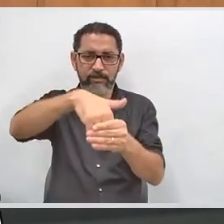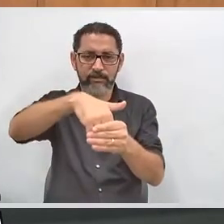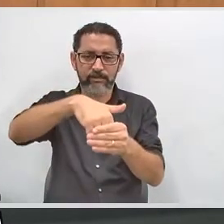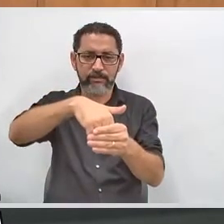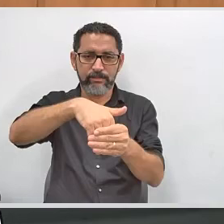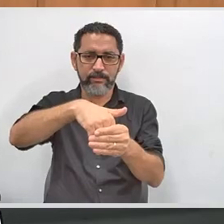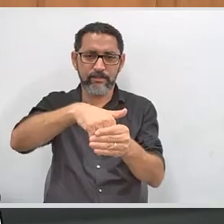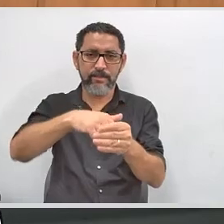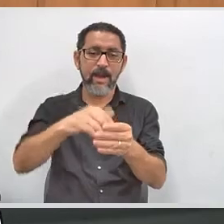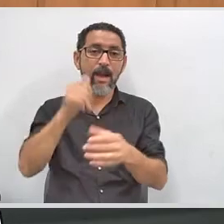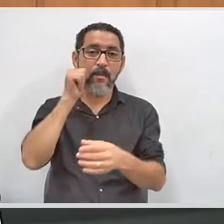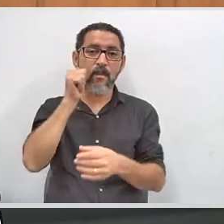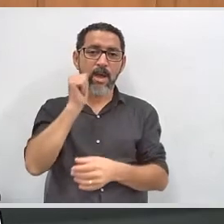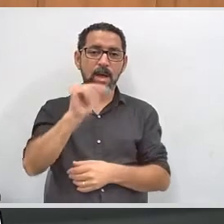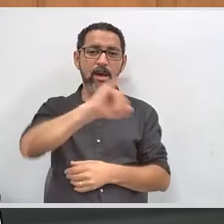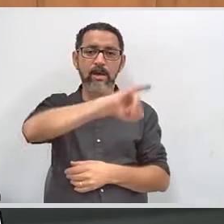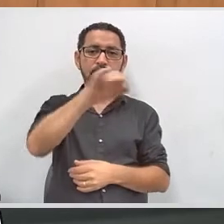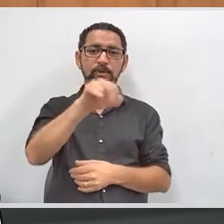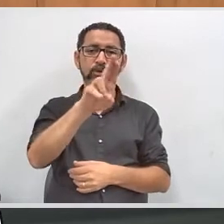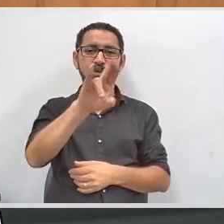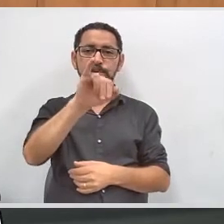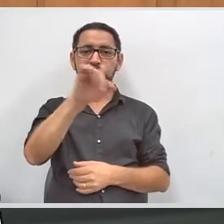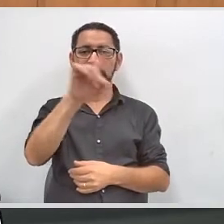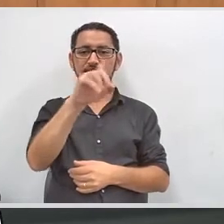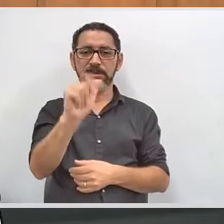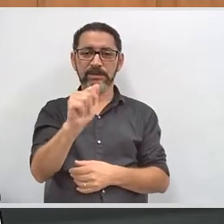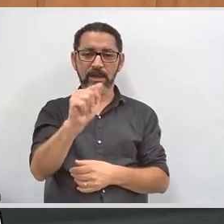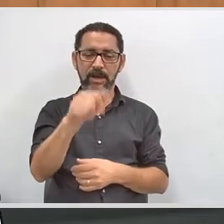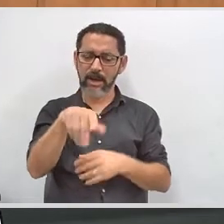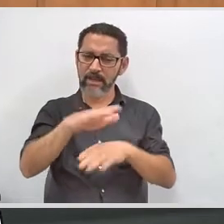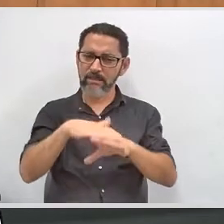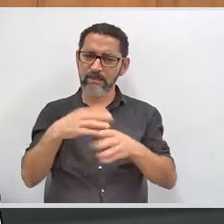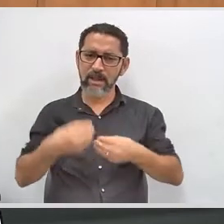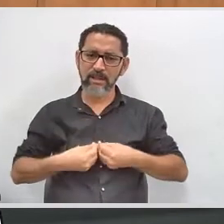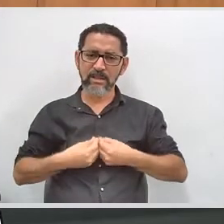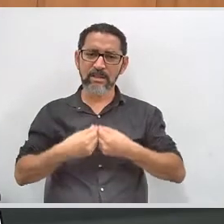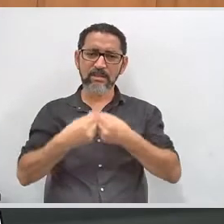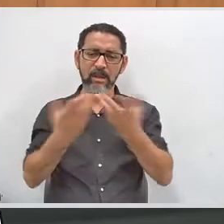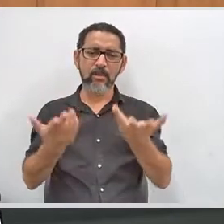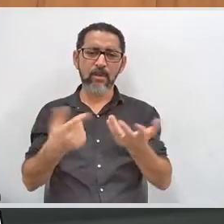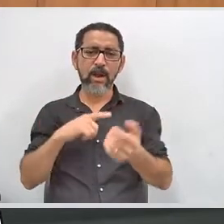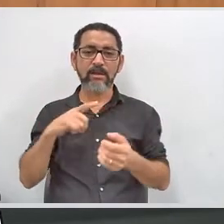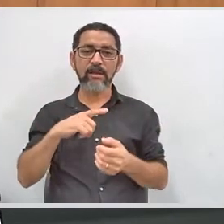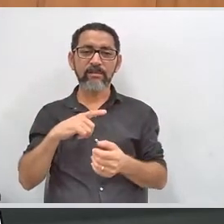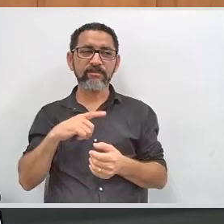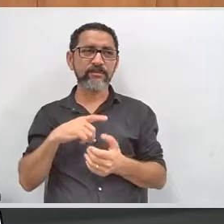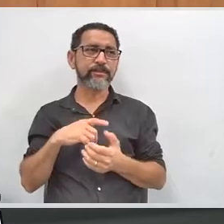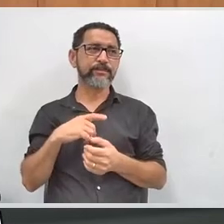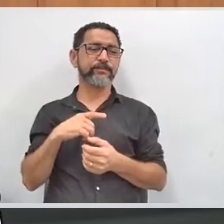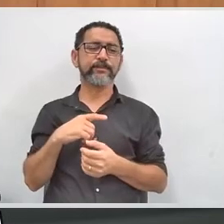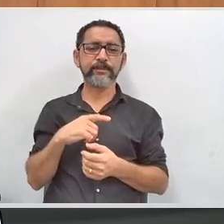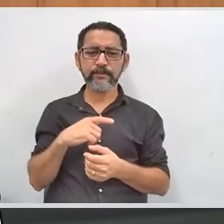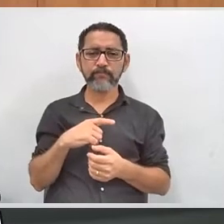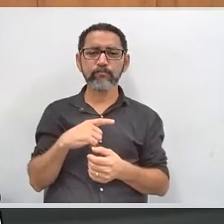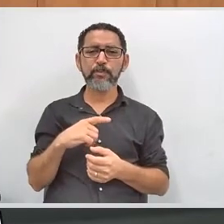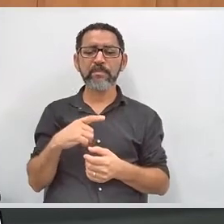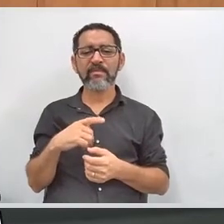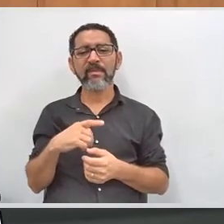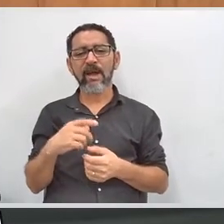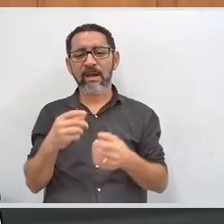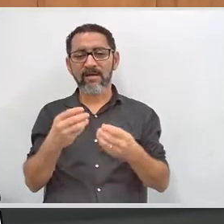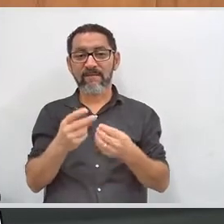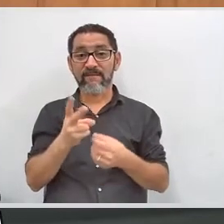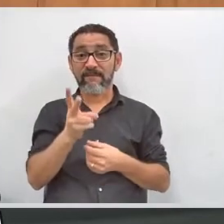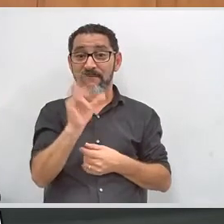ao voto. A juíza de Tupaciguara ofereceu, inclusive, ela foi de uma visão fantástica, que ela vai